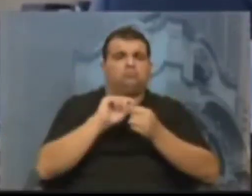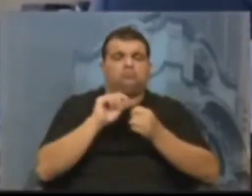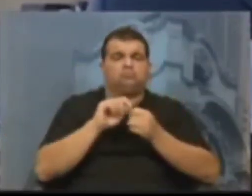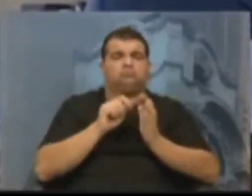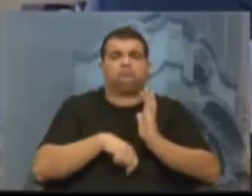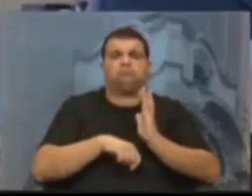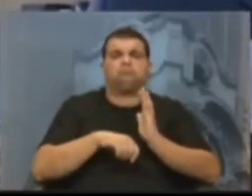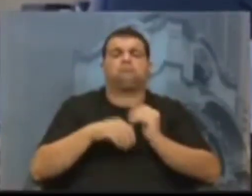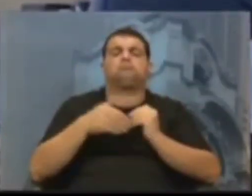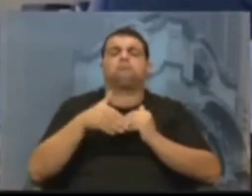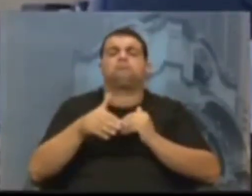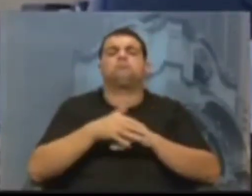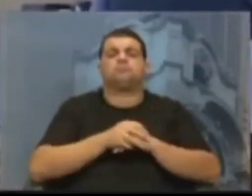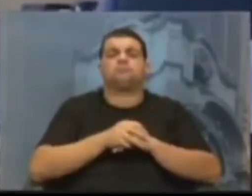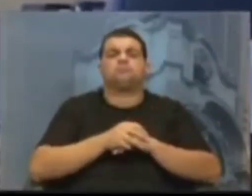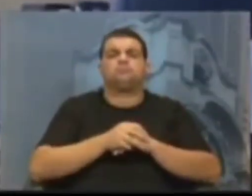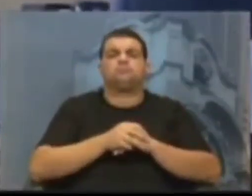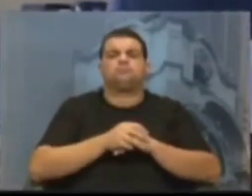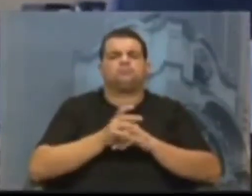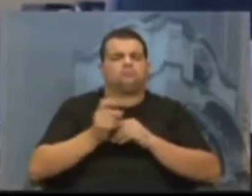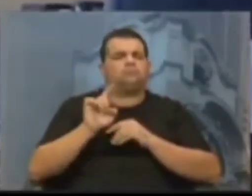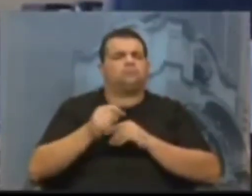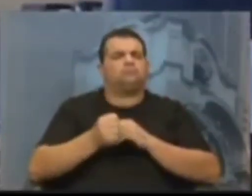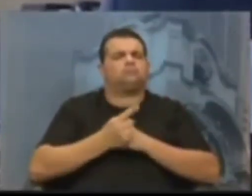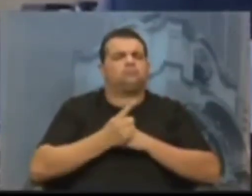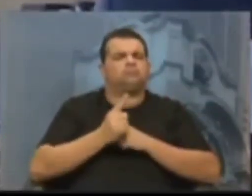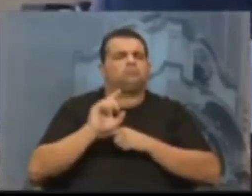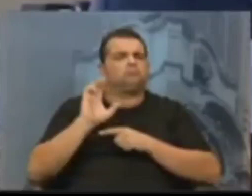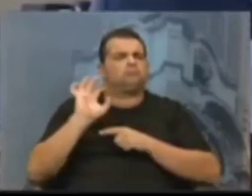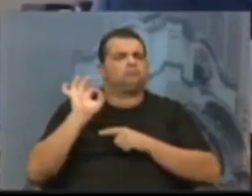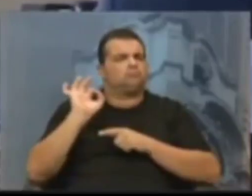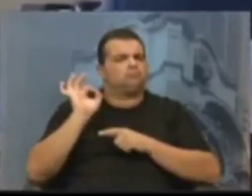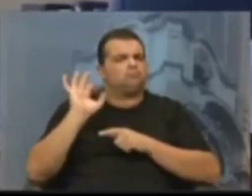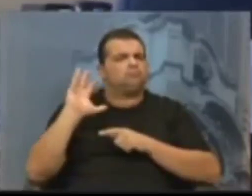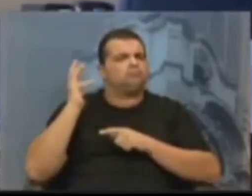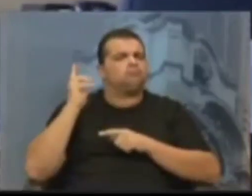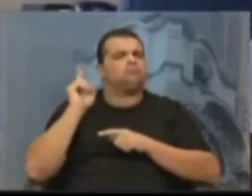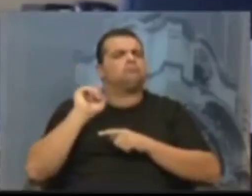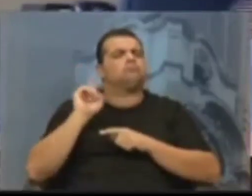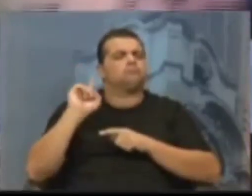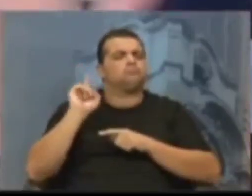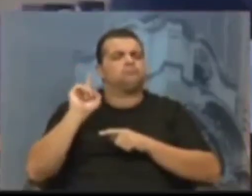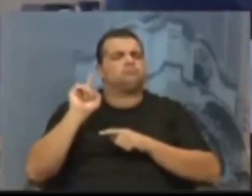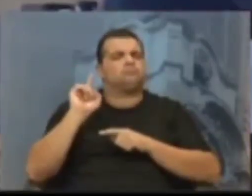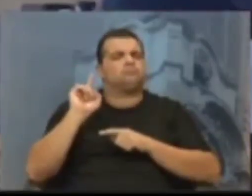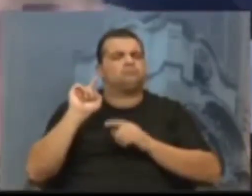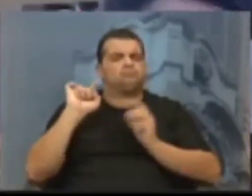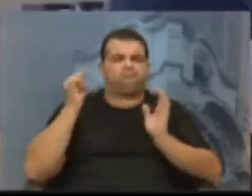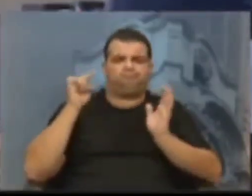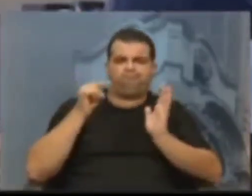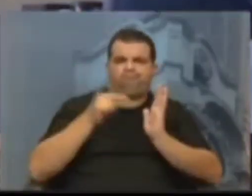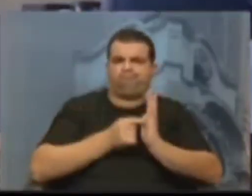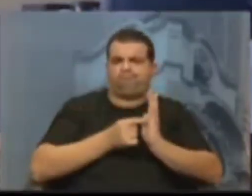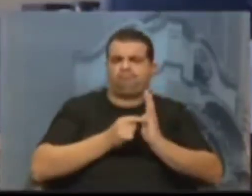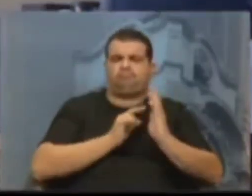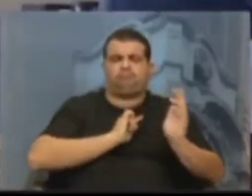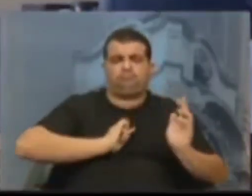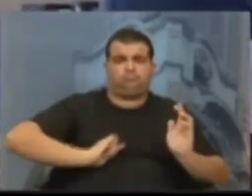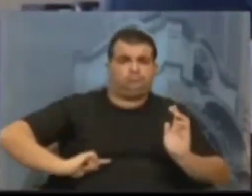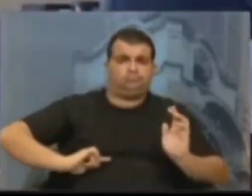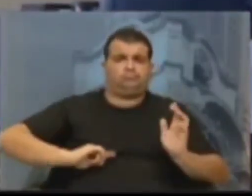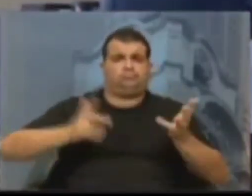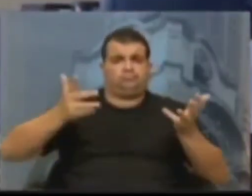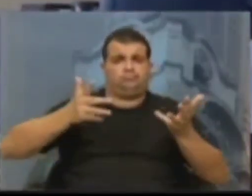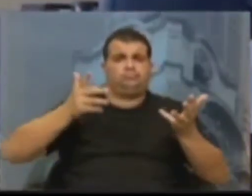assinar. Não é estranho que isso ocorra, que o objetivo do governo, nesse